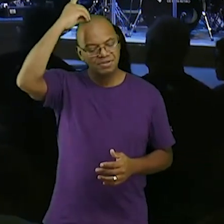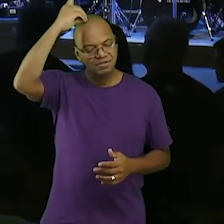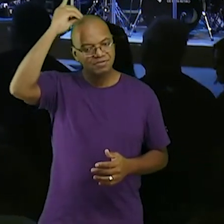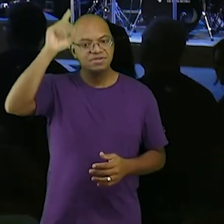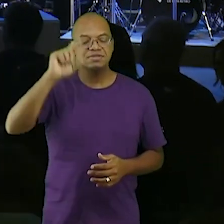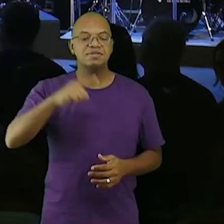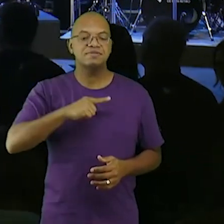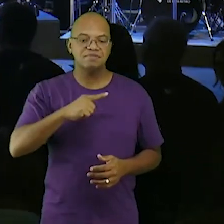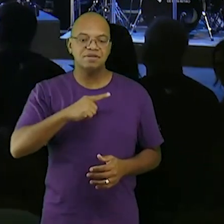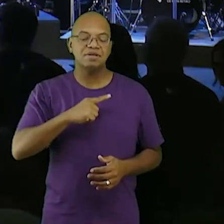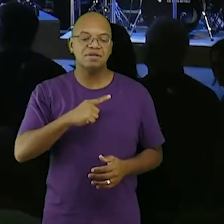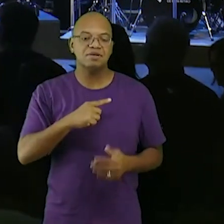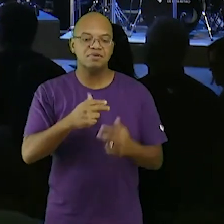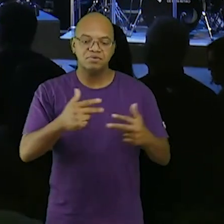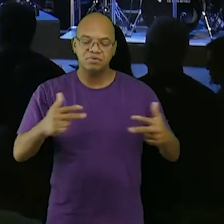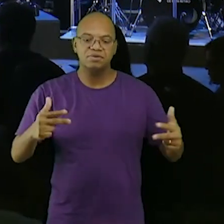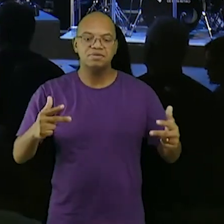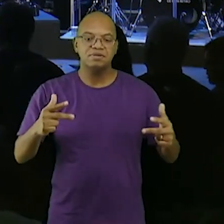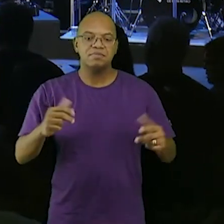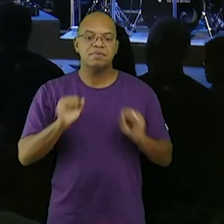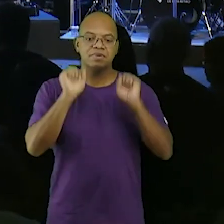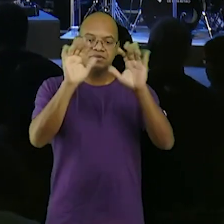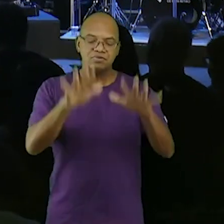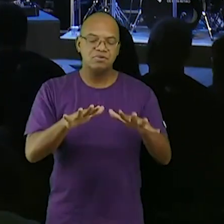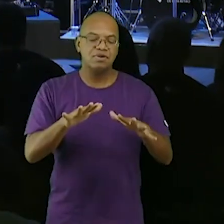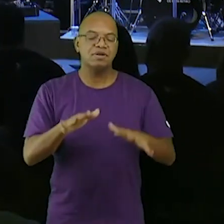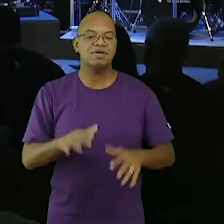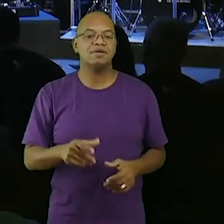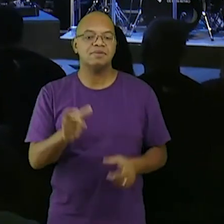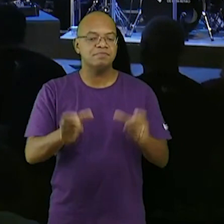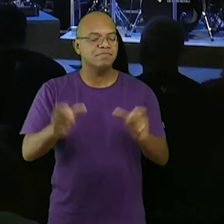de alguém e pode suprir na vida de alguém